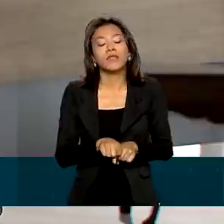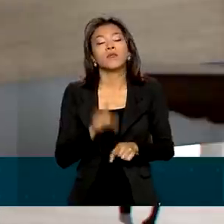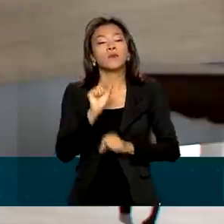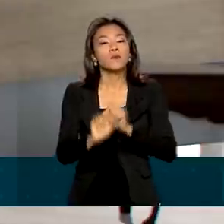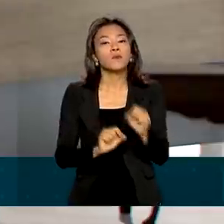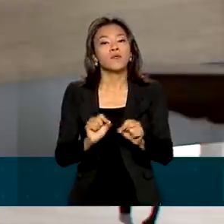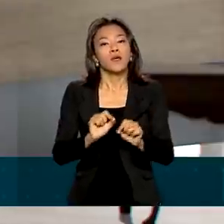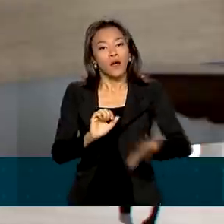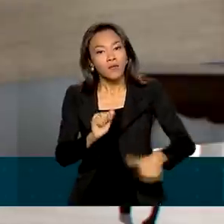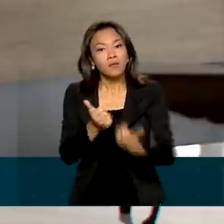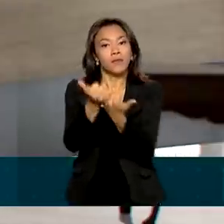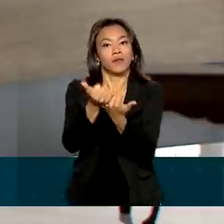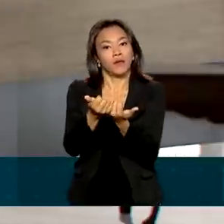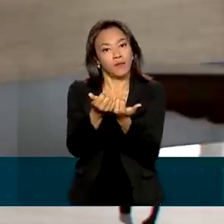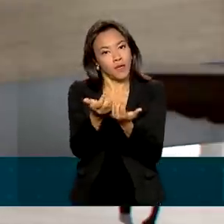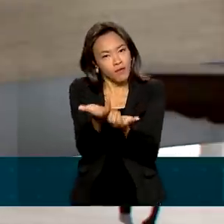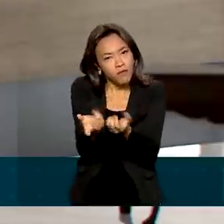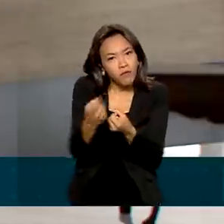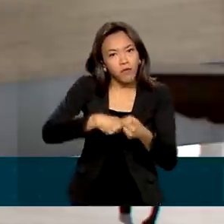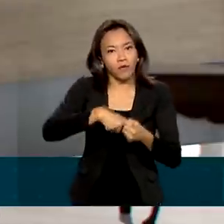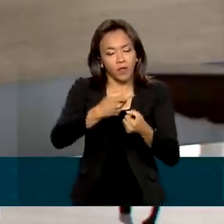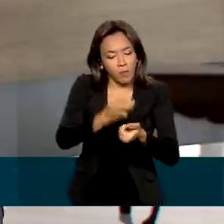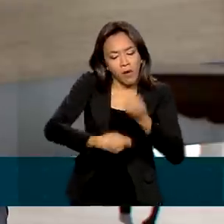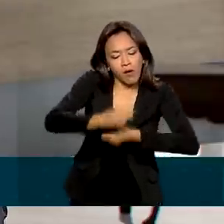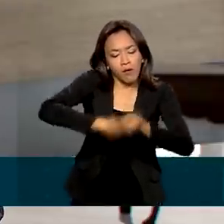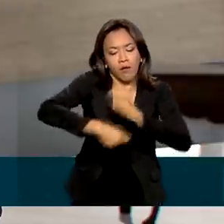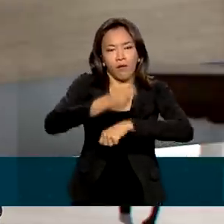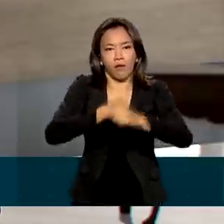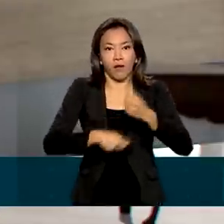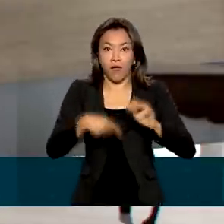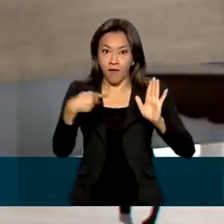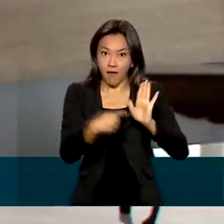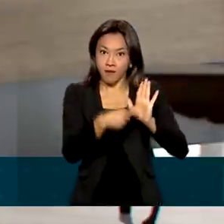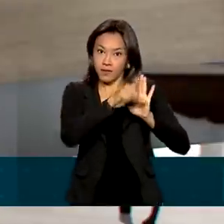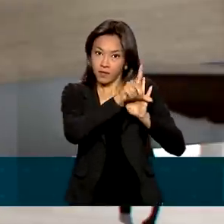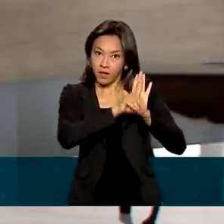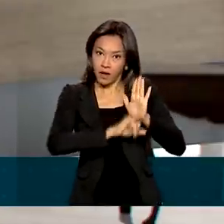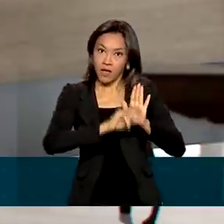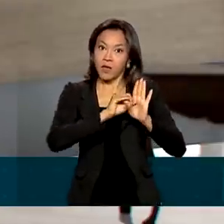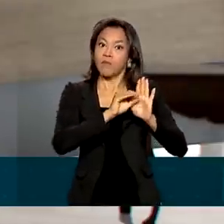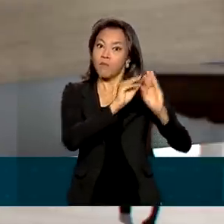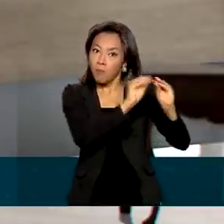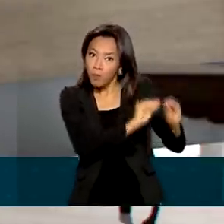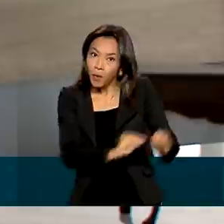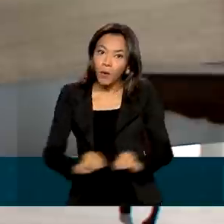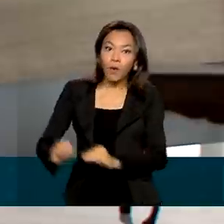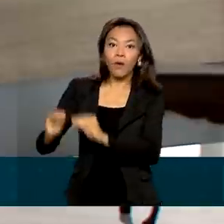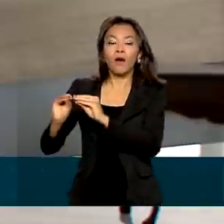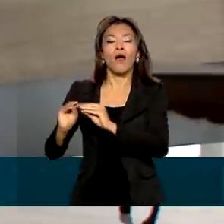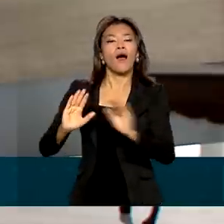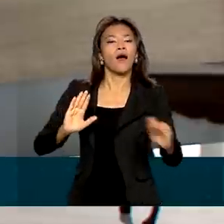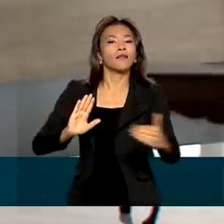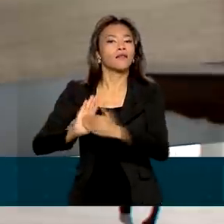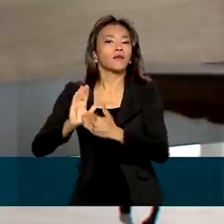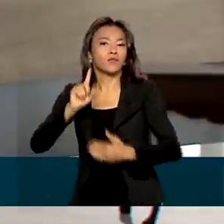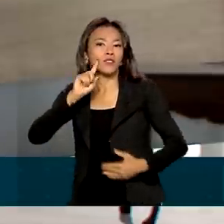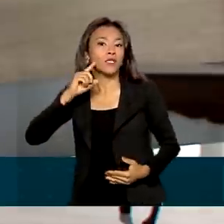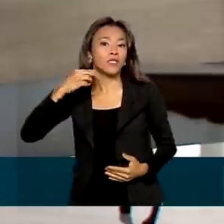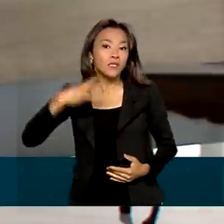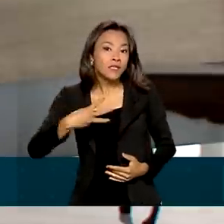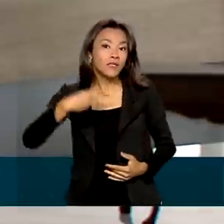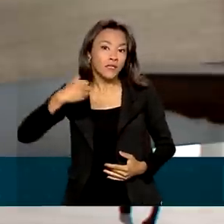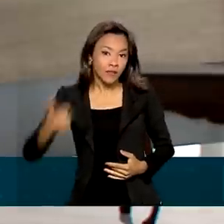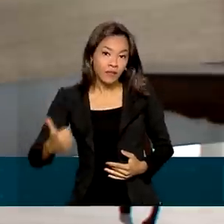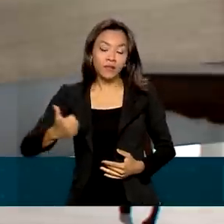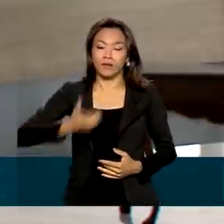a retomada da atividade econômica. A lei sancionada prorroga o prazo dessa desoneração para até 31 de dezembro de